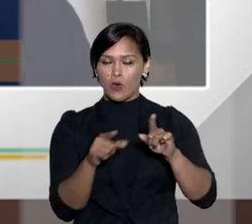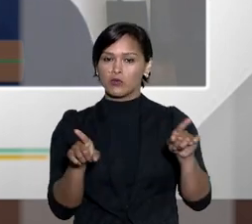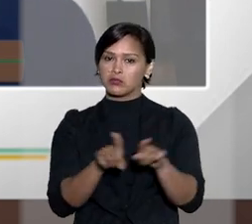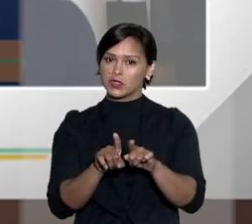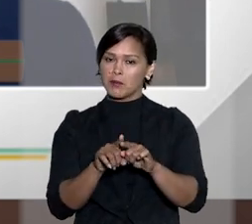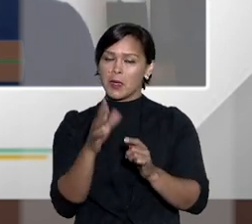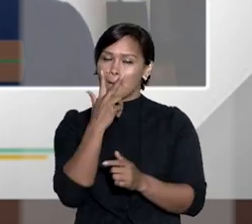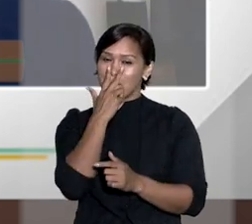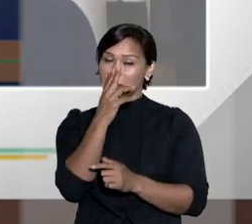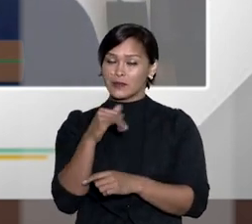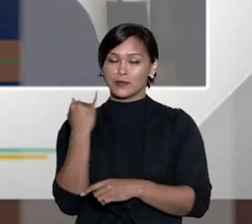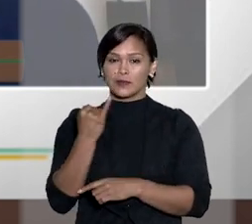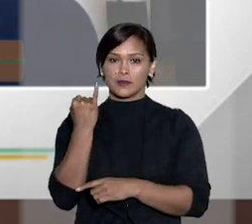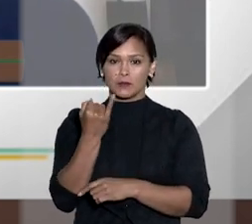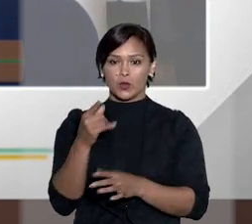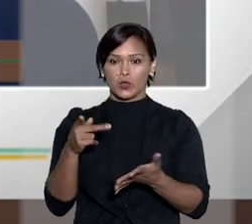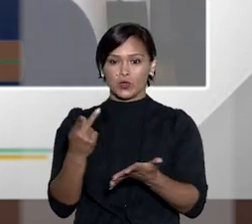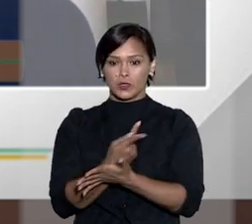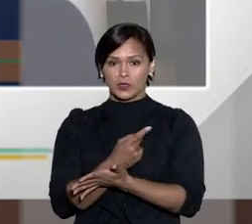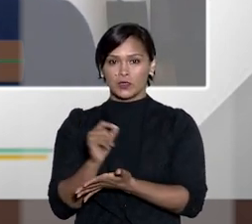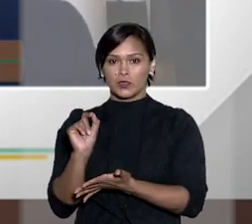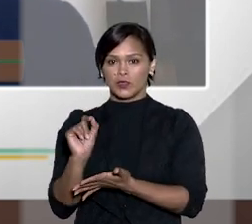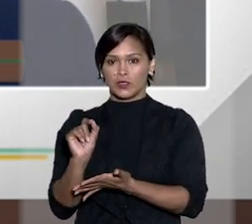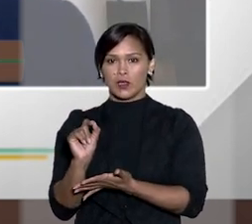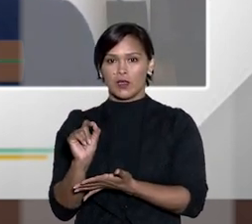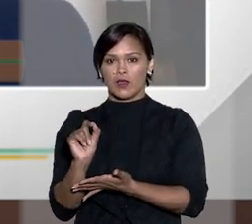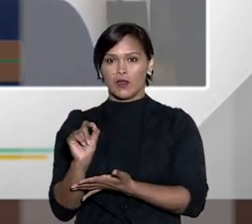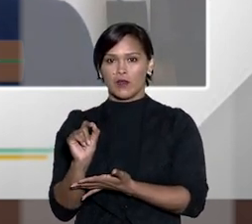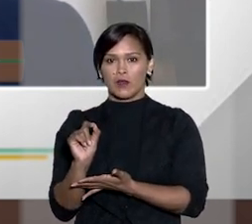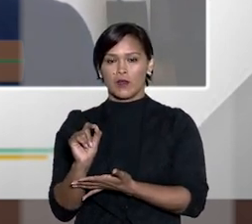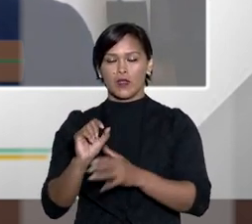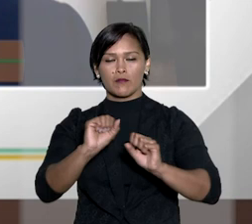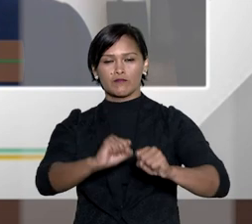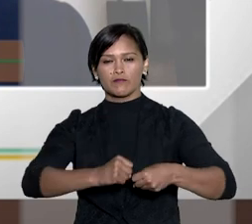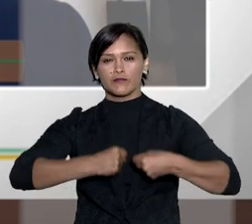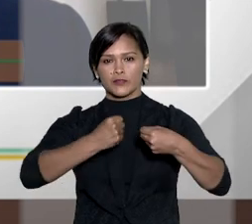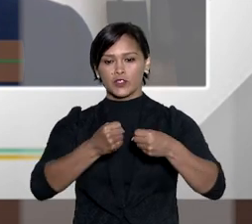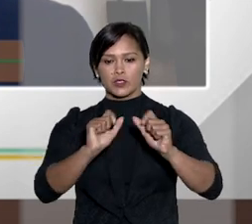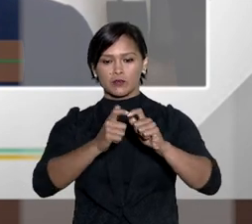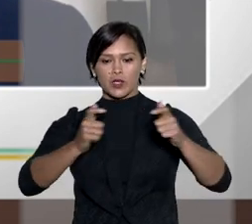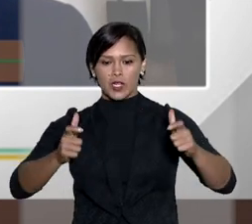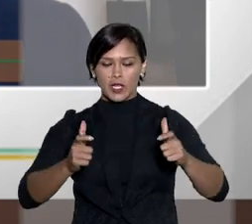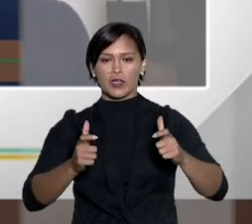projeto de lei outros pontos que me parecem importantes